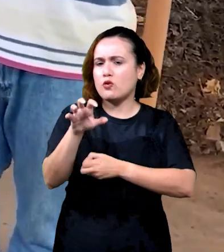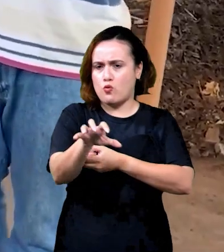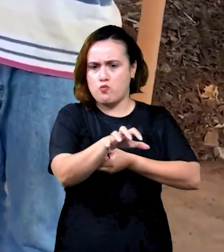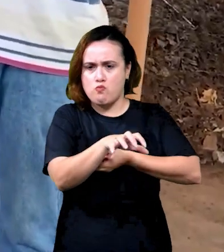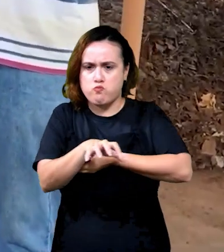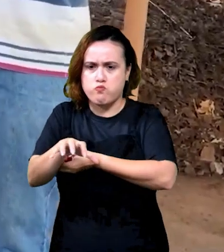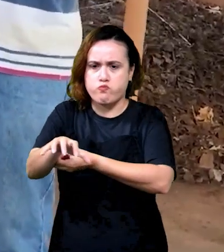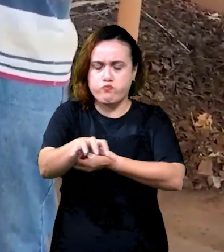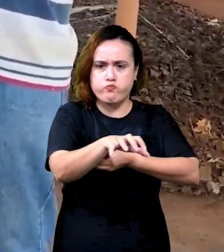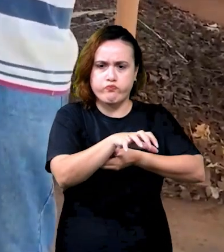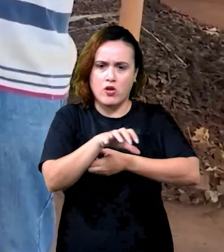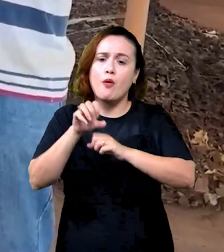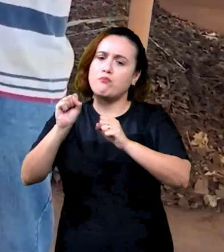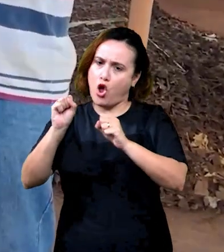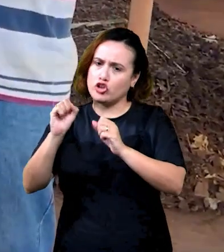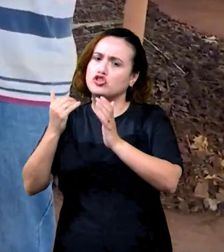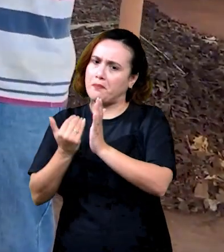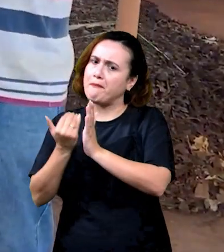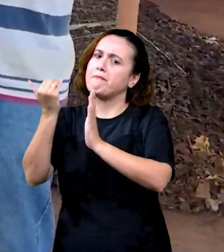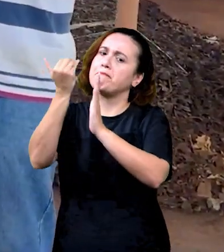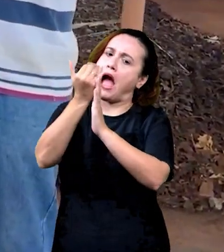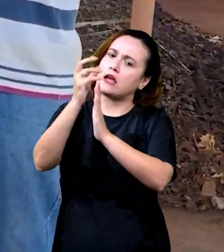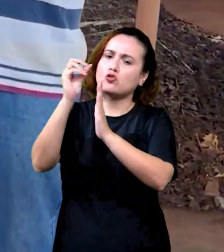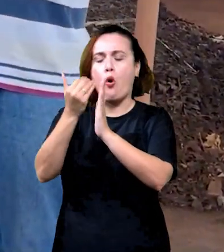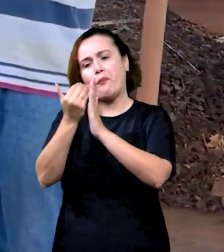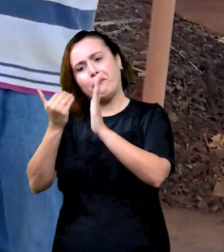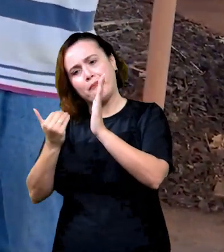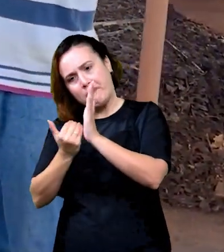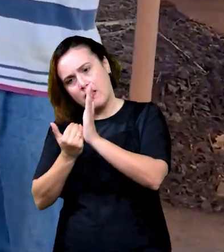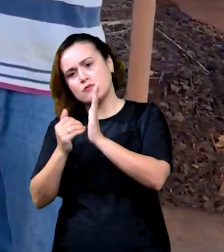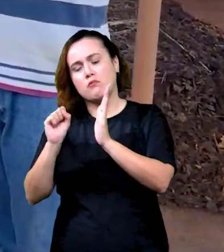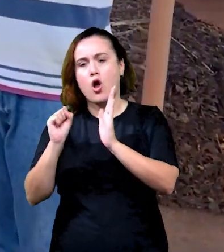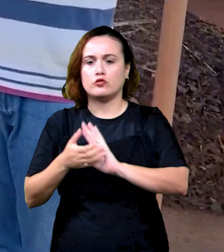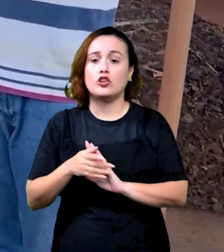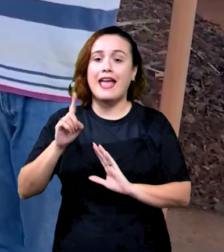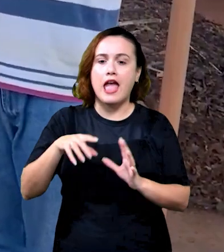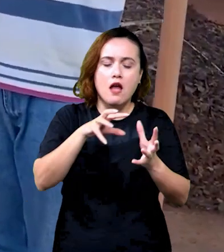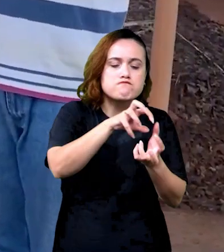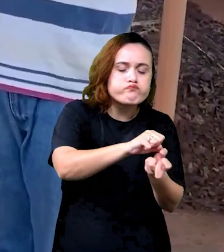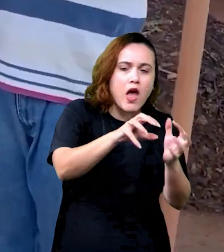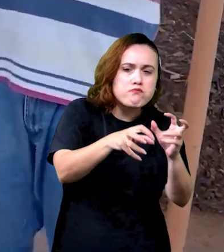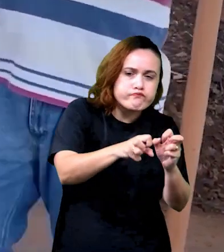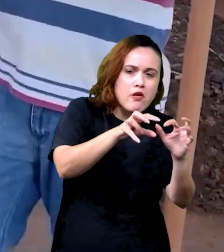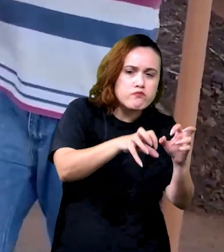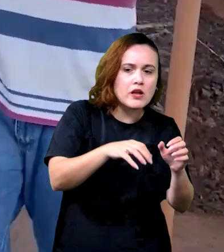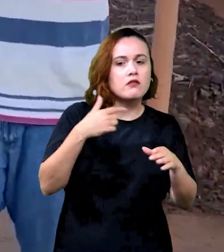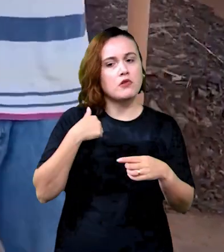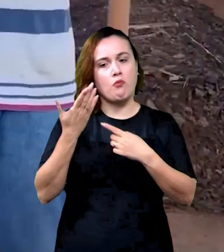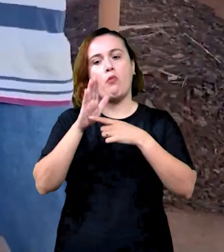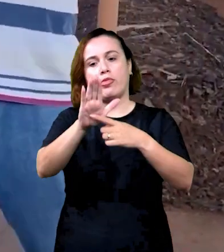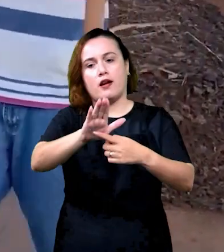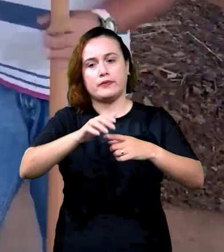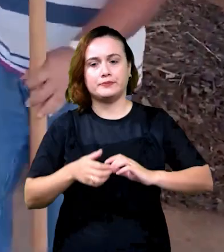água, podendo variar para mais ou para menos. Então, o que vai determinar é o ponto. Na hora que chegar o ponto, eu mostro para